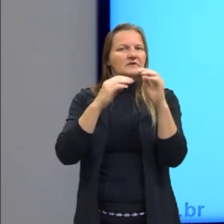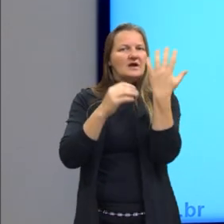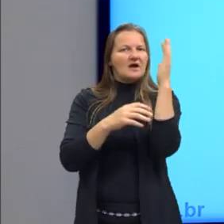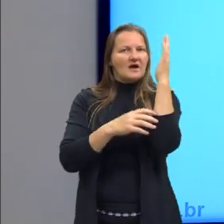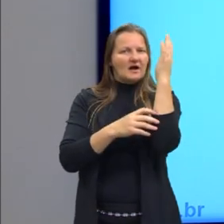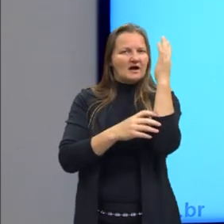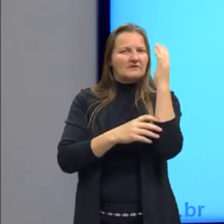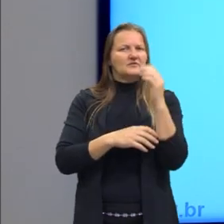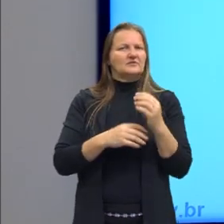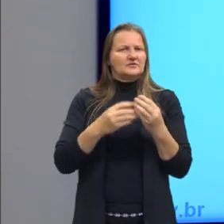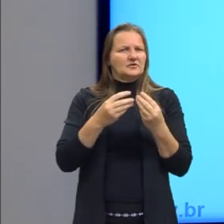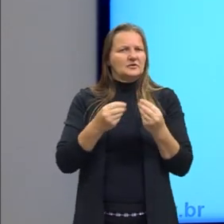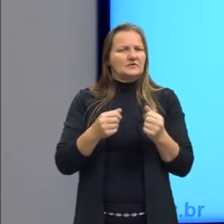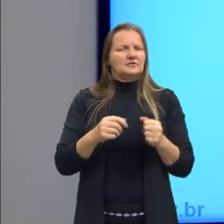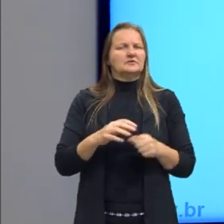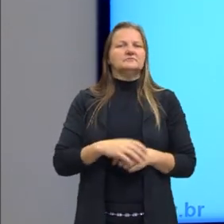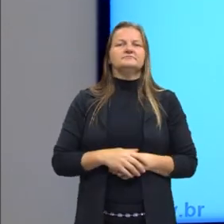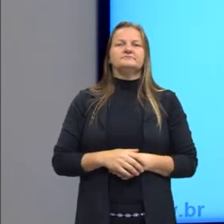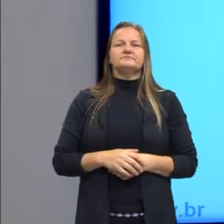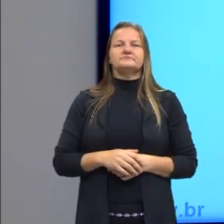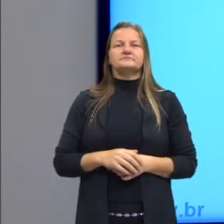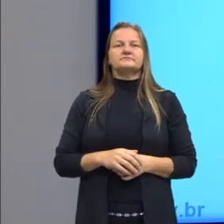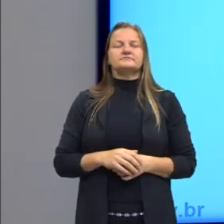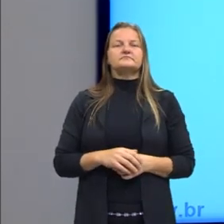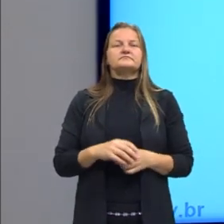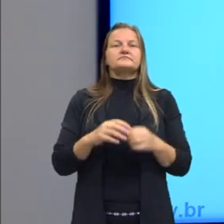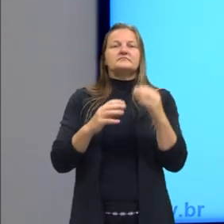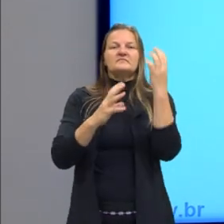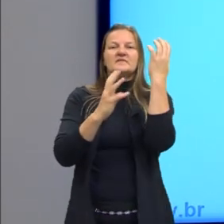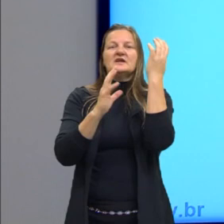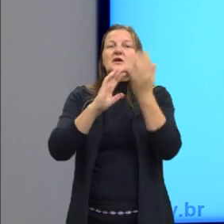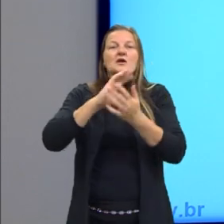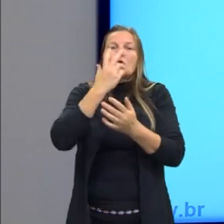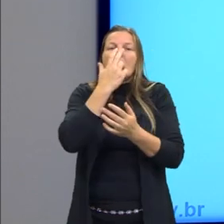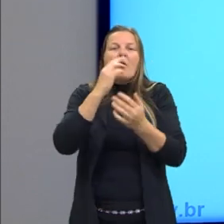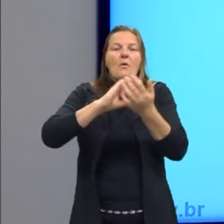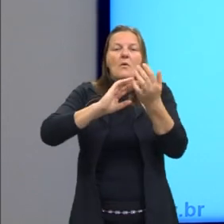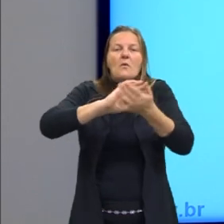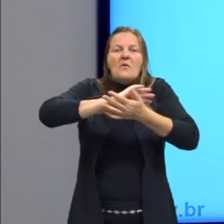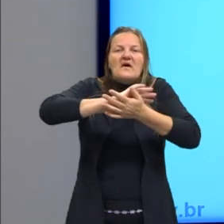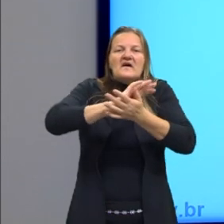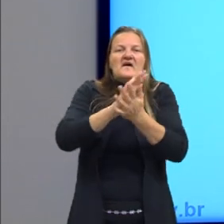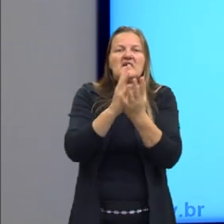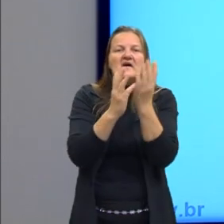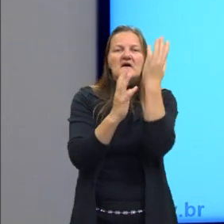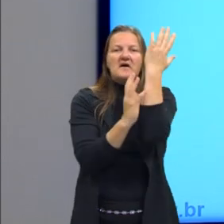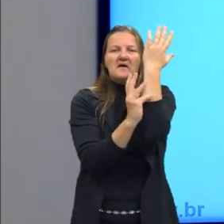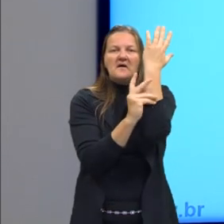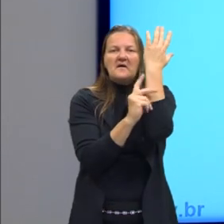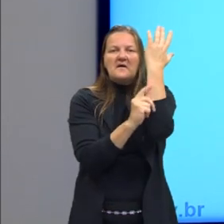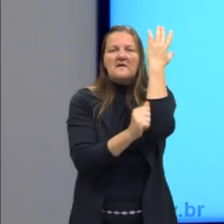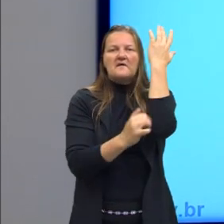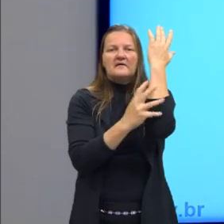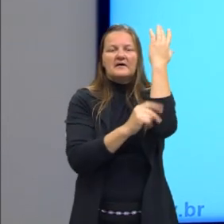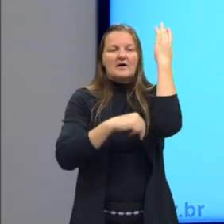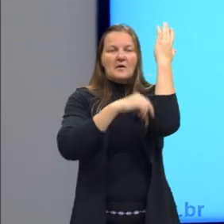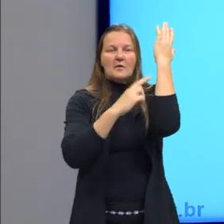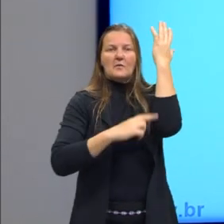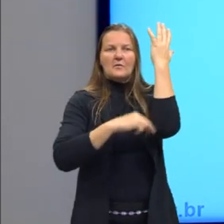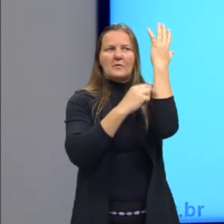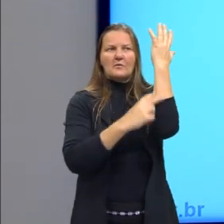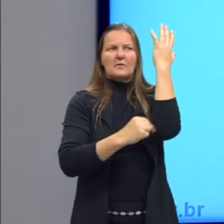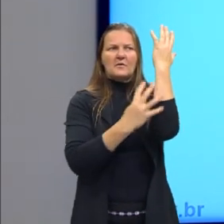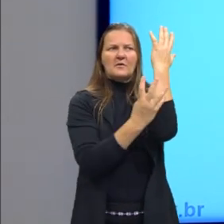os prejudiciais, mas os benéficos. A destruição do micro-ambiente no tronco de árvores pintadas com cal